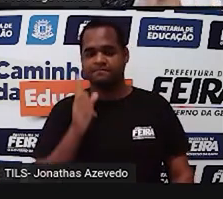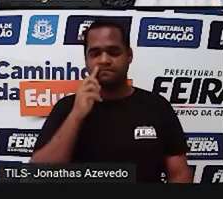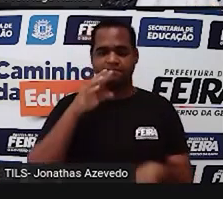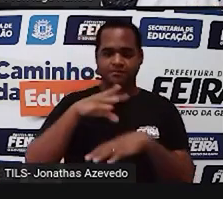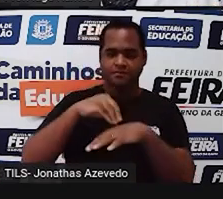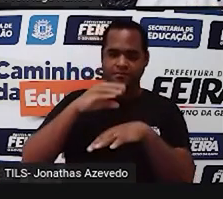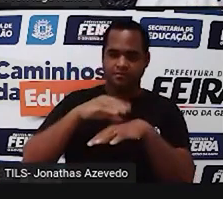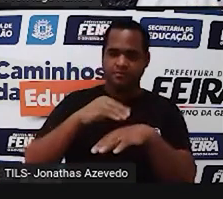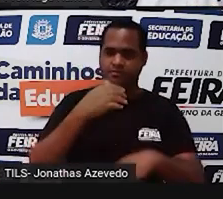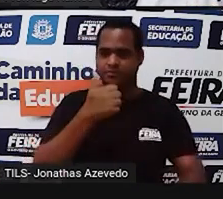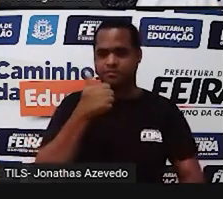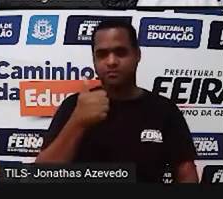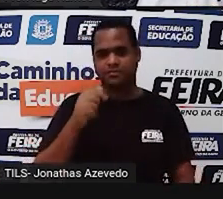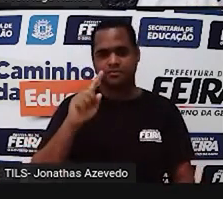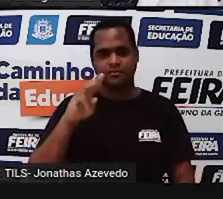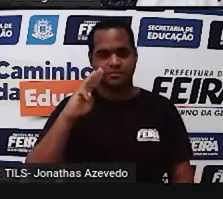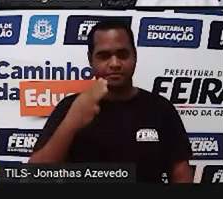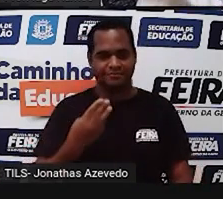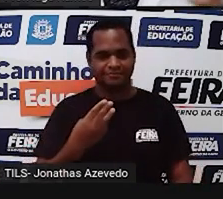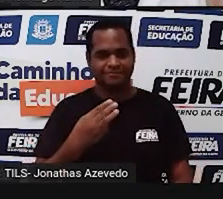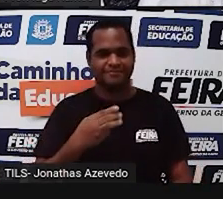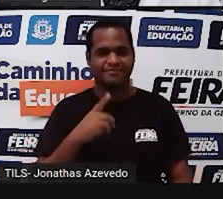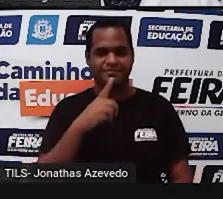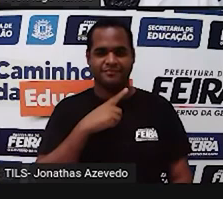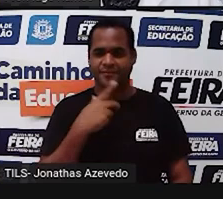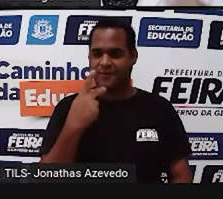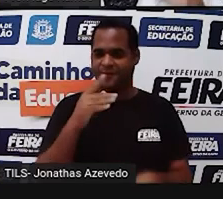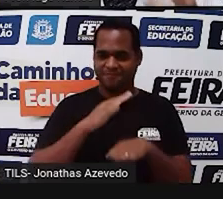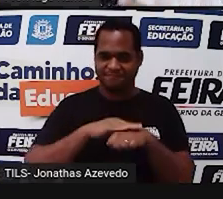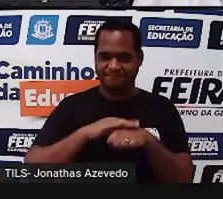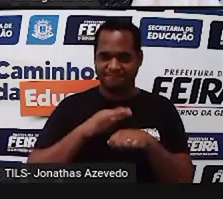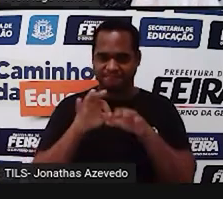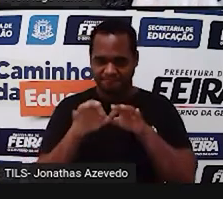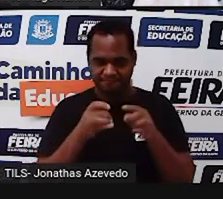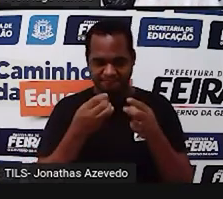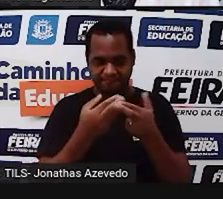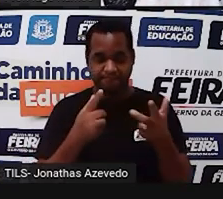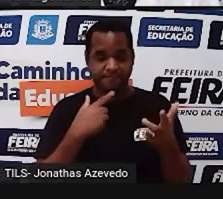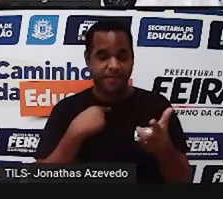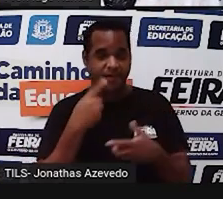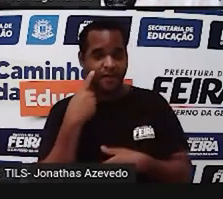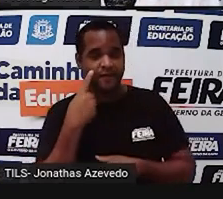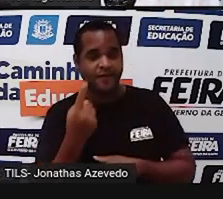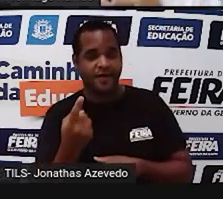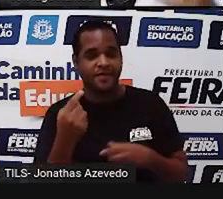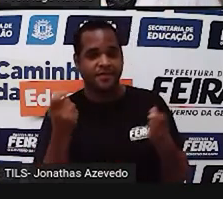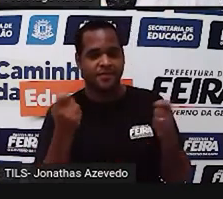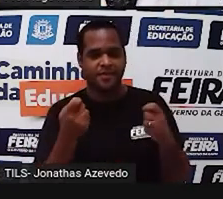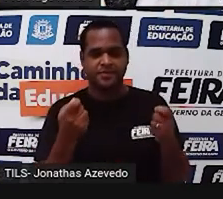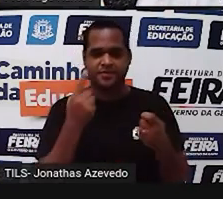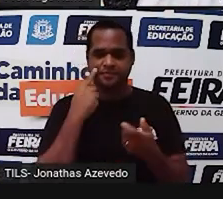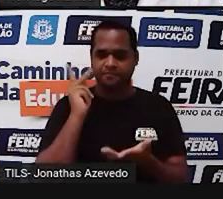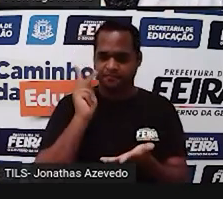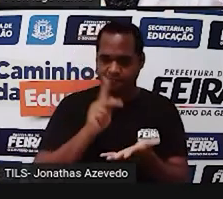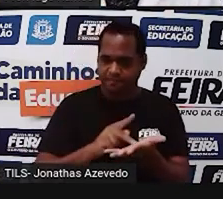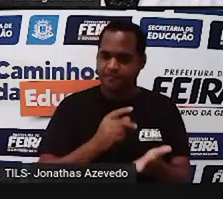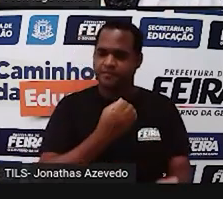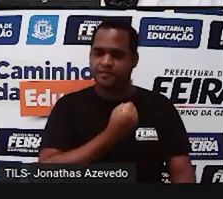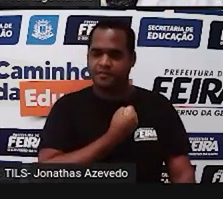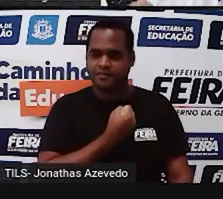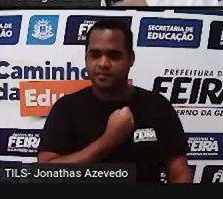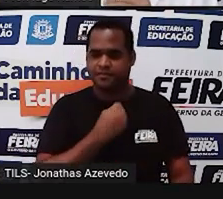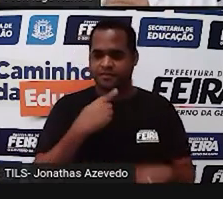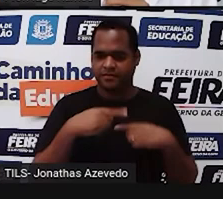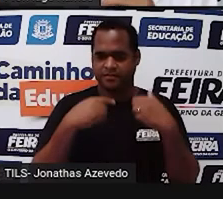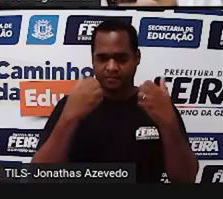1.111 milhões. Se você quiser ver isso, né? No verdadeiro número depois,